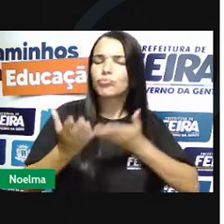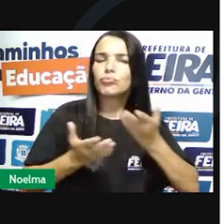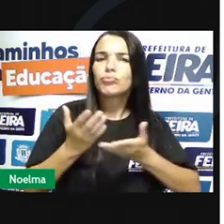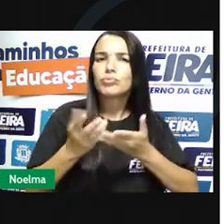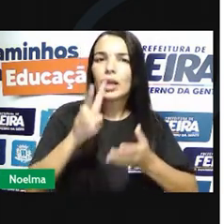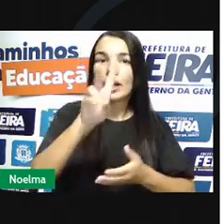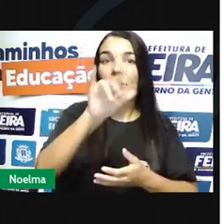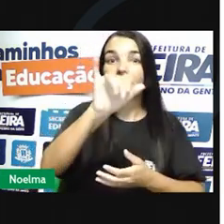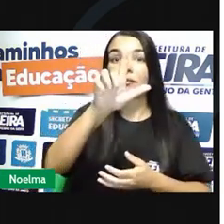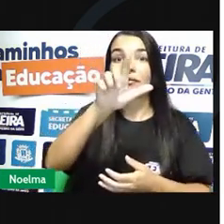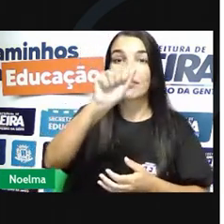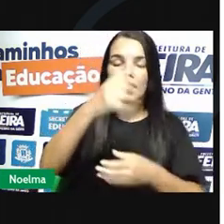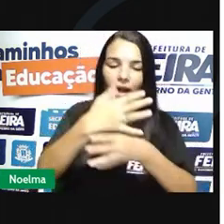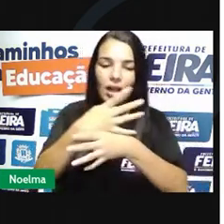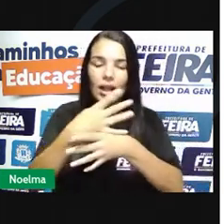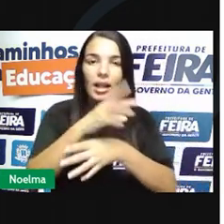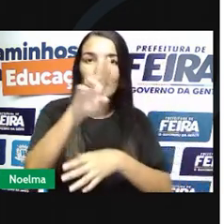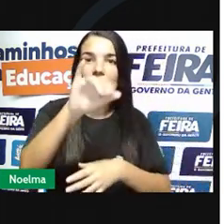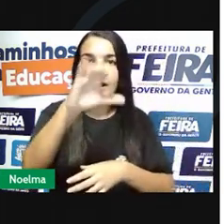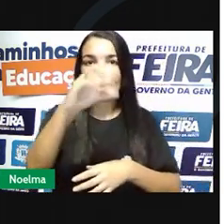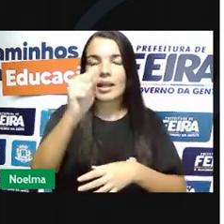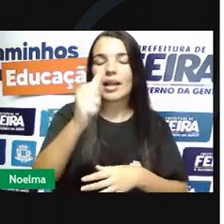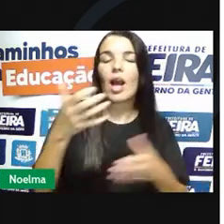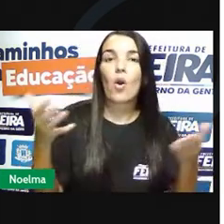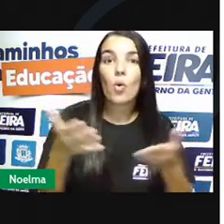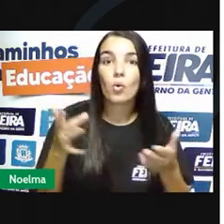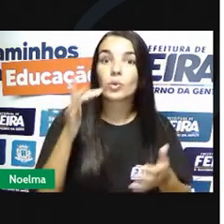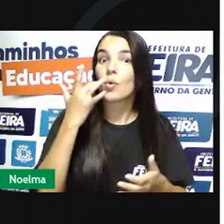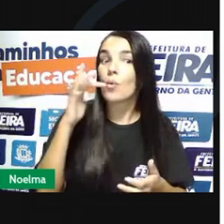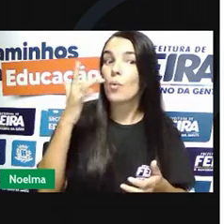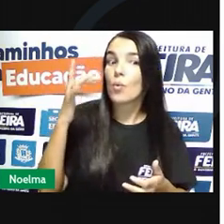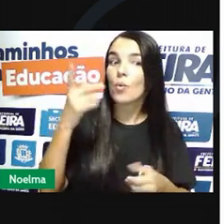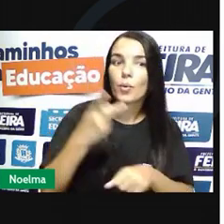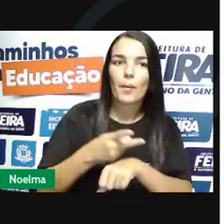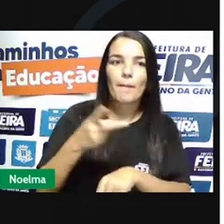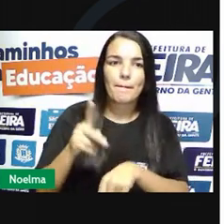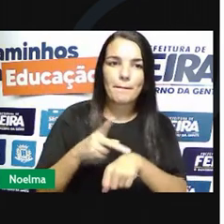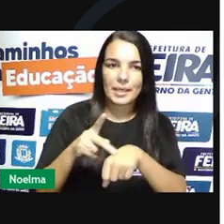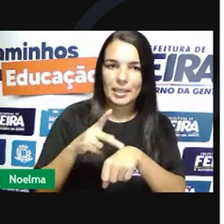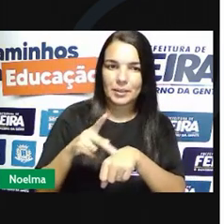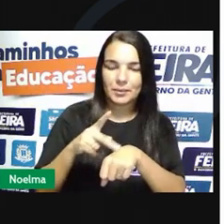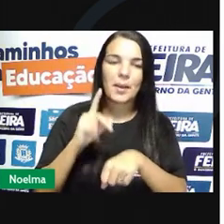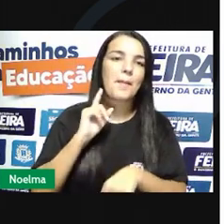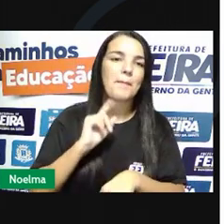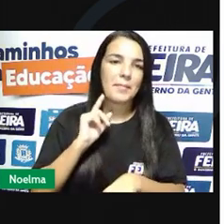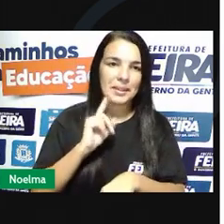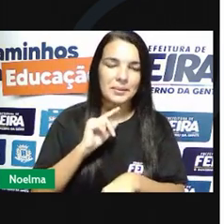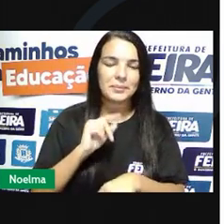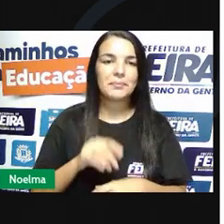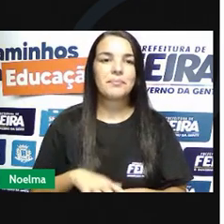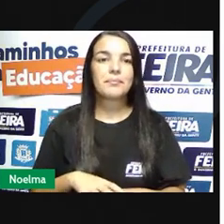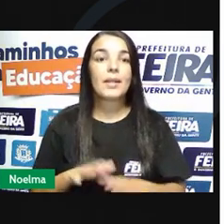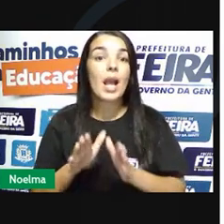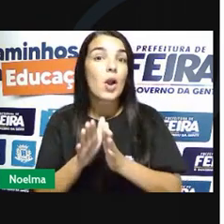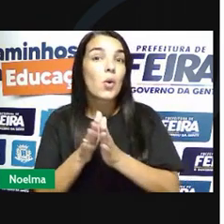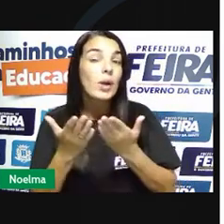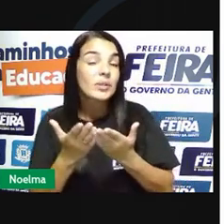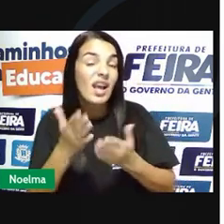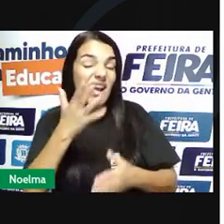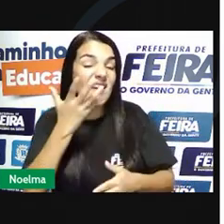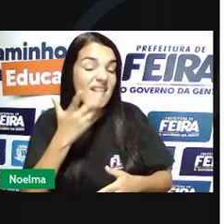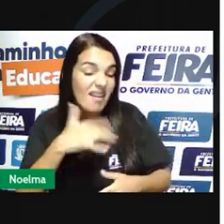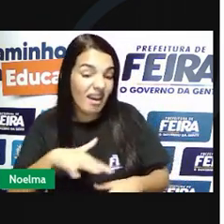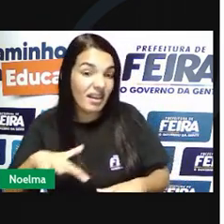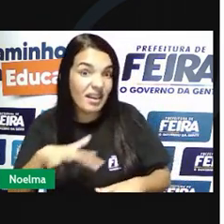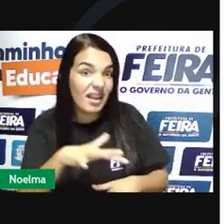Rica atual ouro preto em Minas Gerais quando criança foi um menino muito